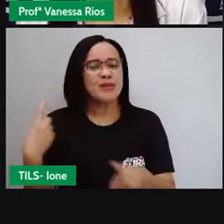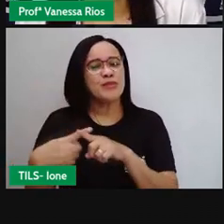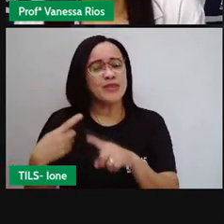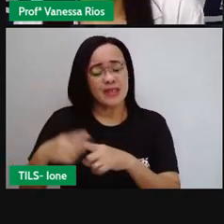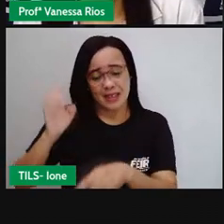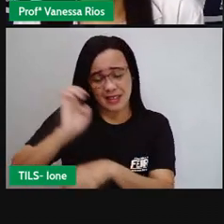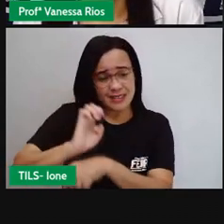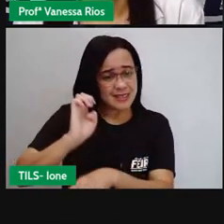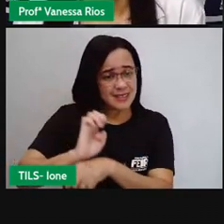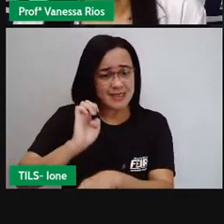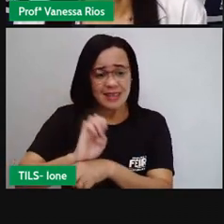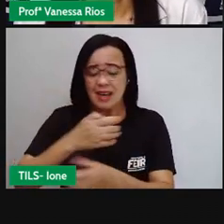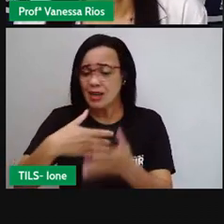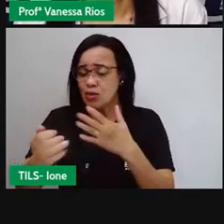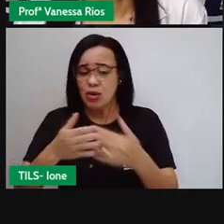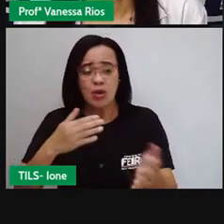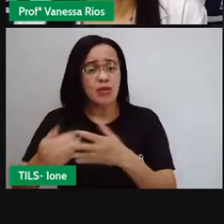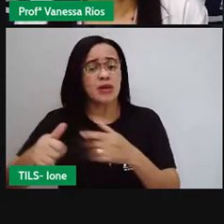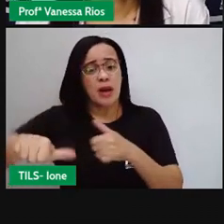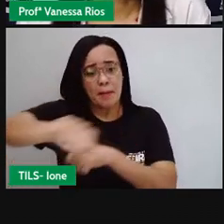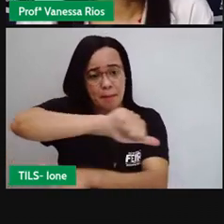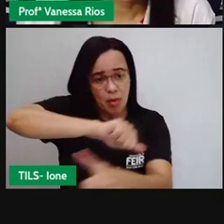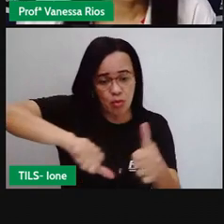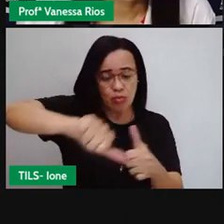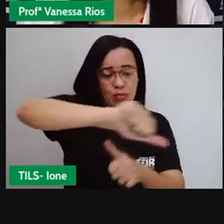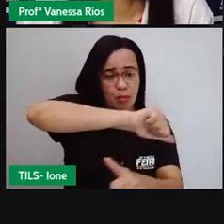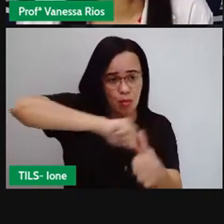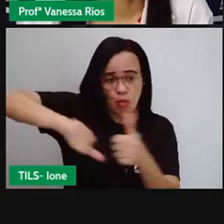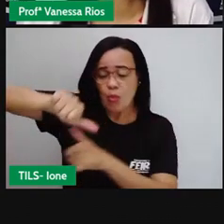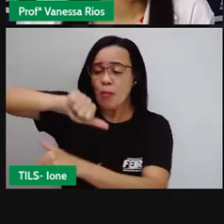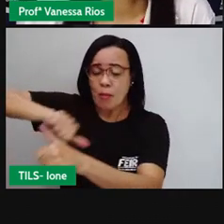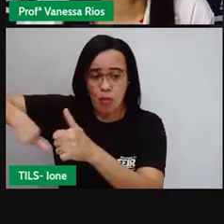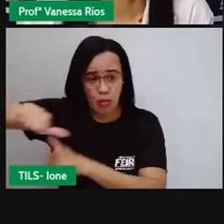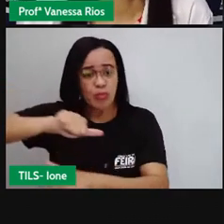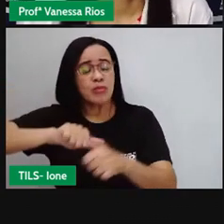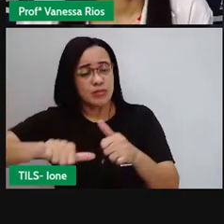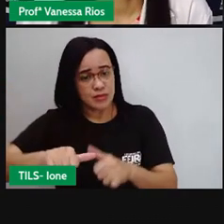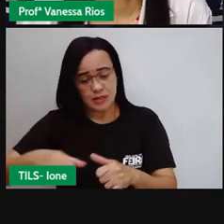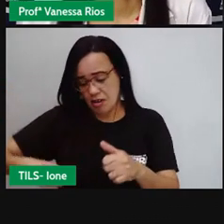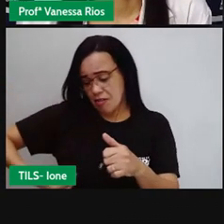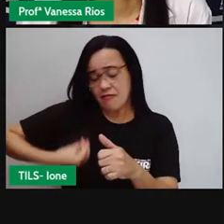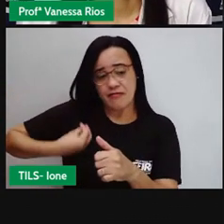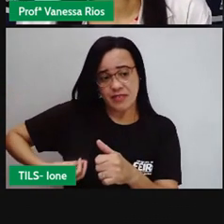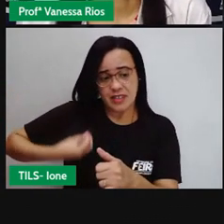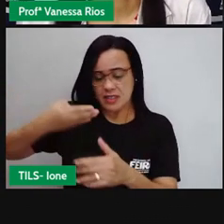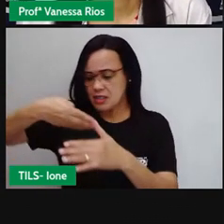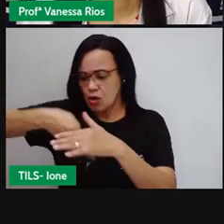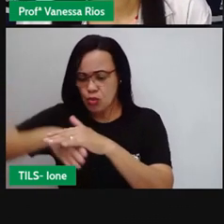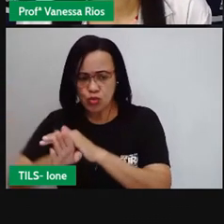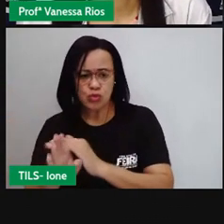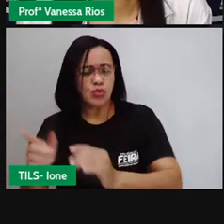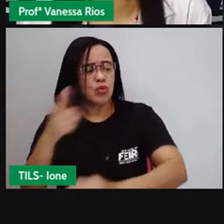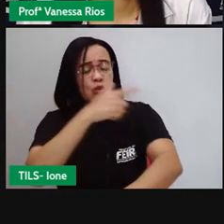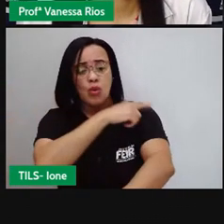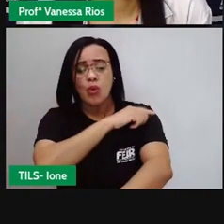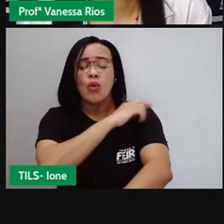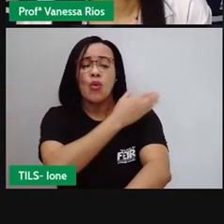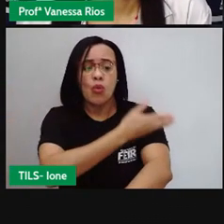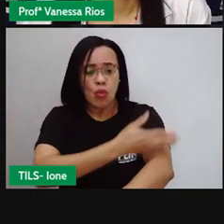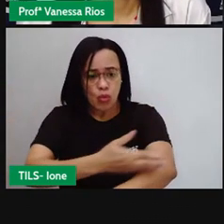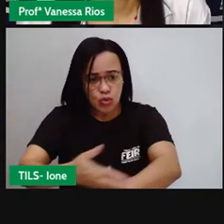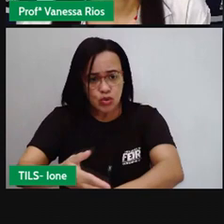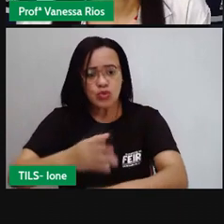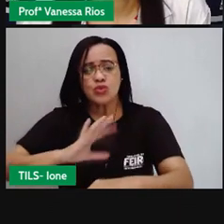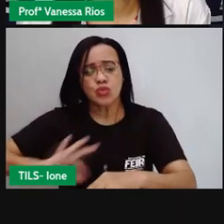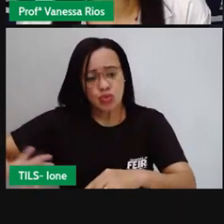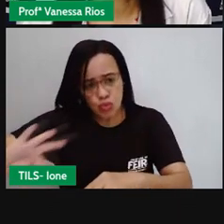os modos de vida, como os costumes, né? Os hábitos, as estruturas e aquilo que a gente está aí